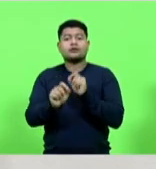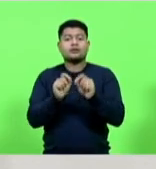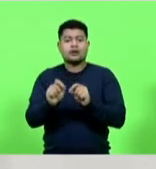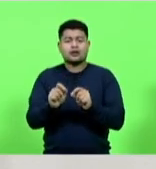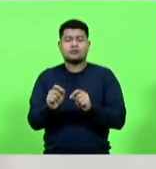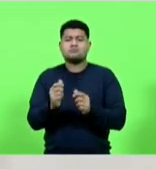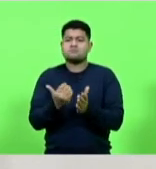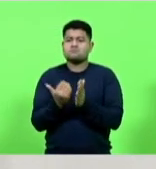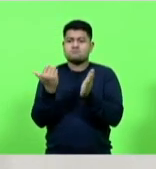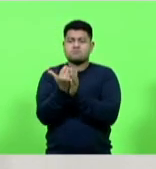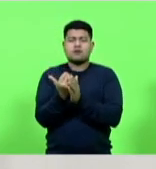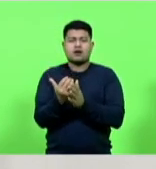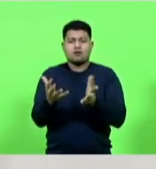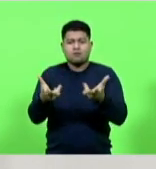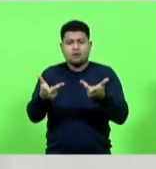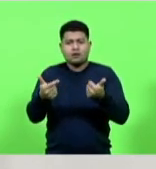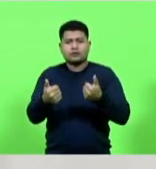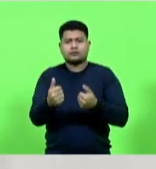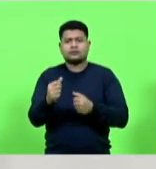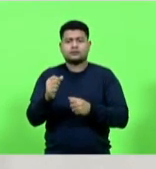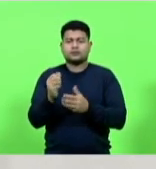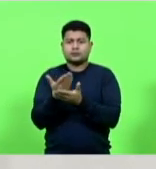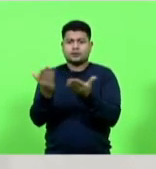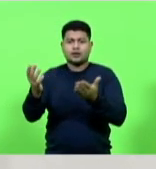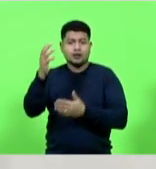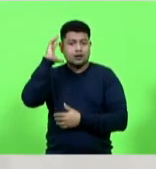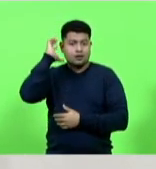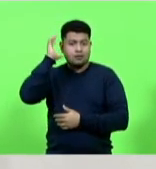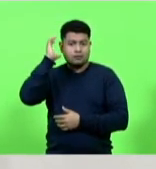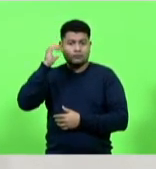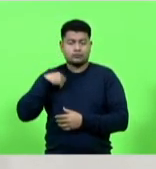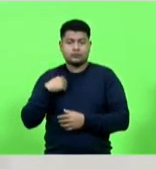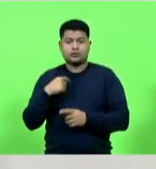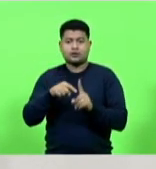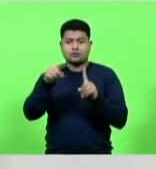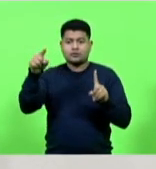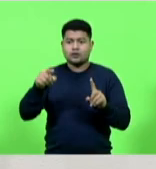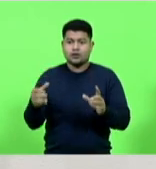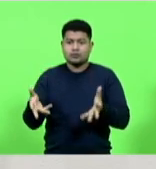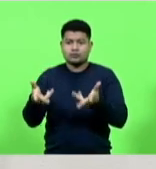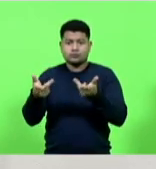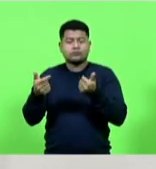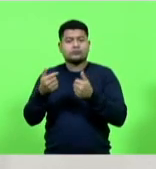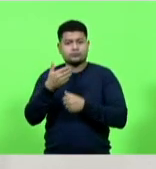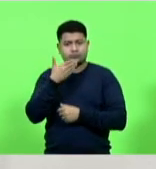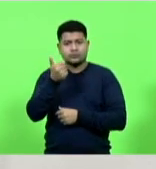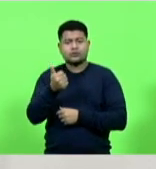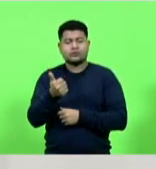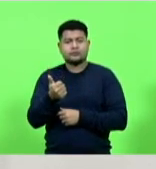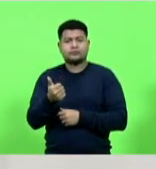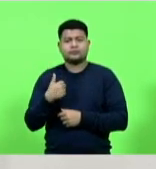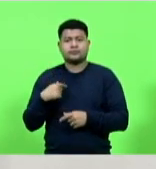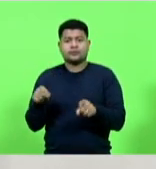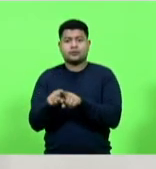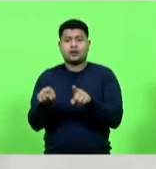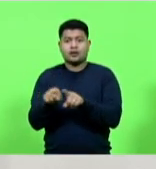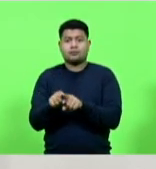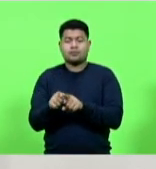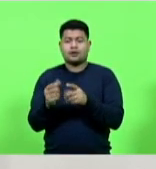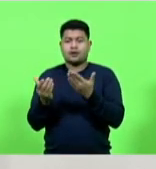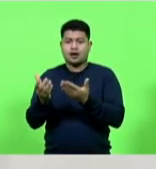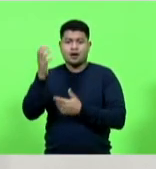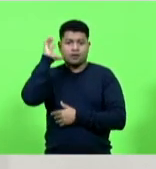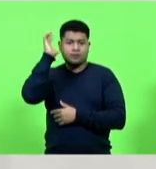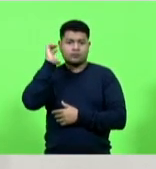audiência e maior resultados para os anunciantes além disso a radiodifusão está mais verde é cada vez